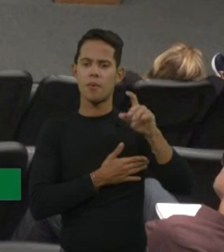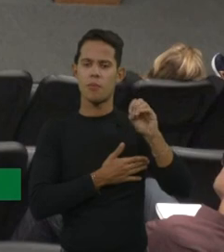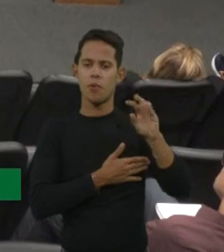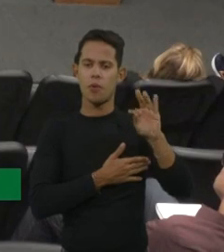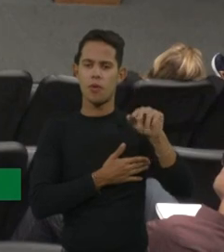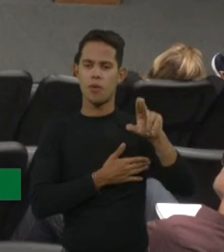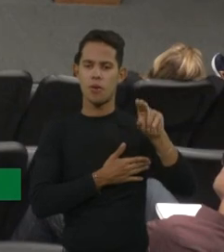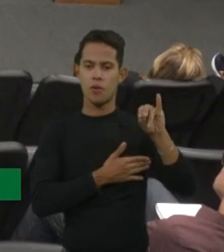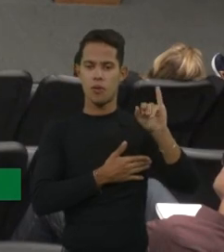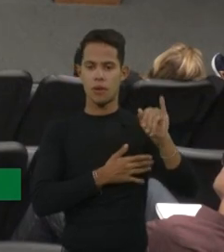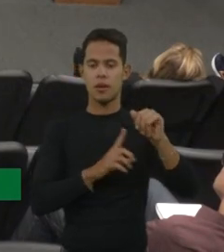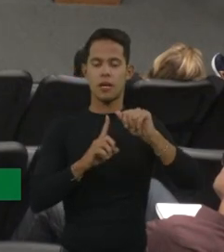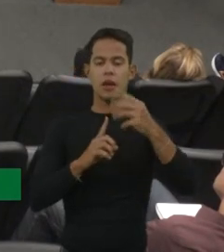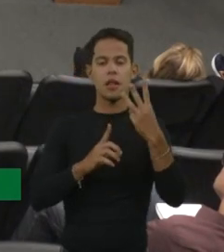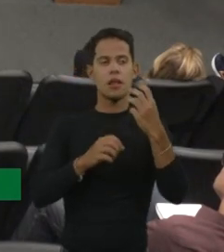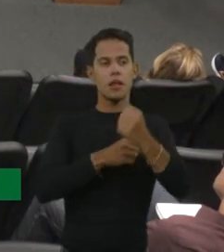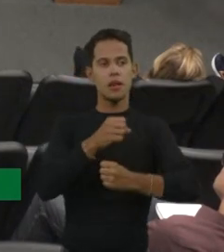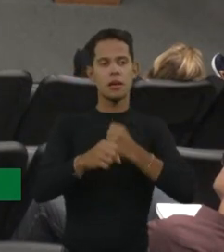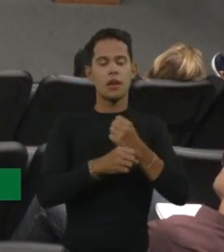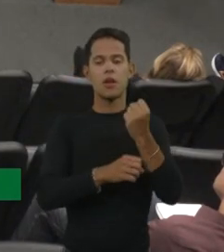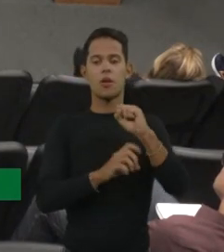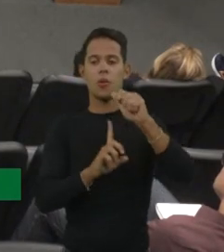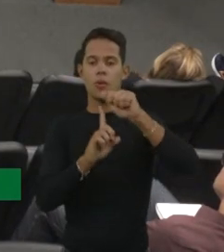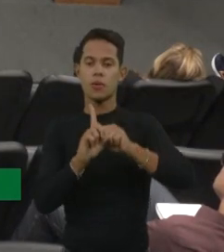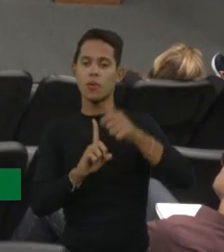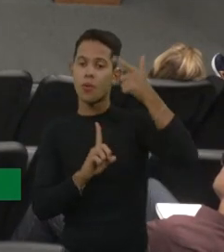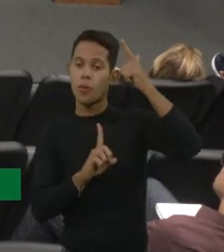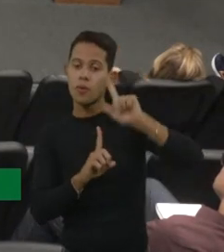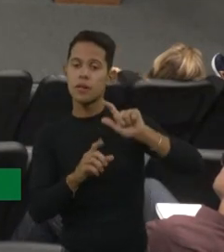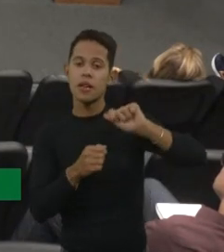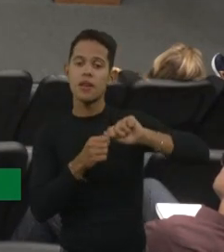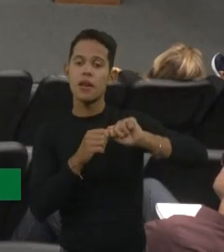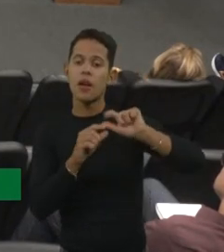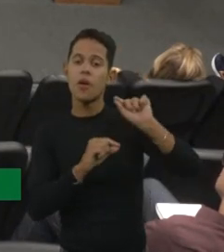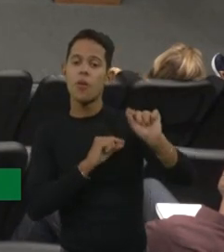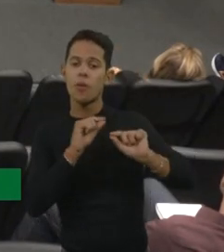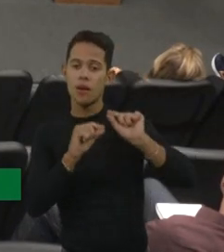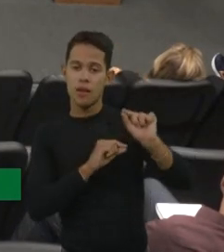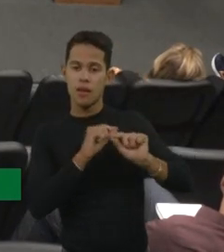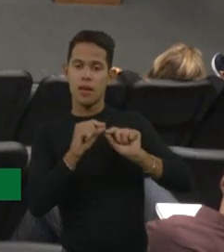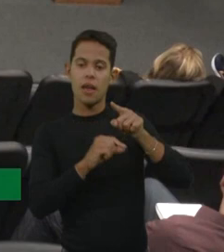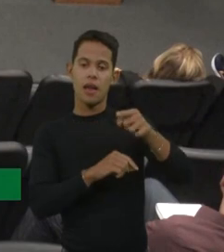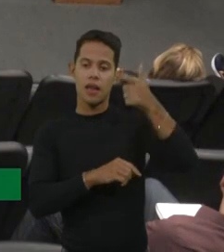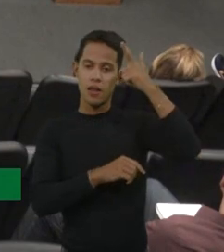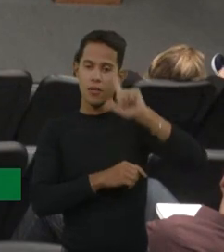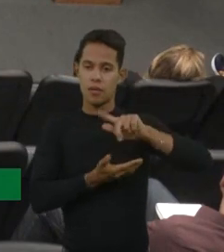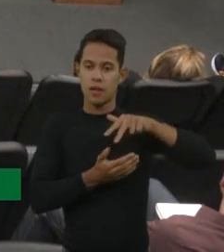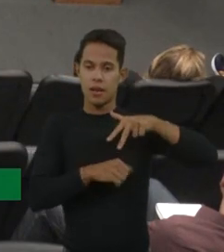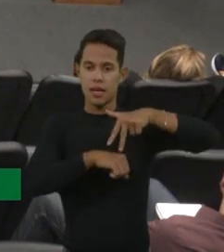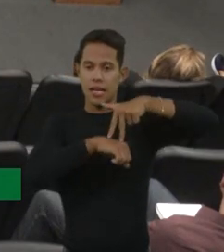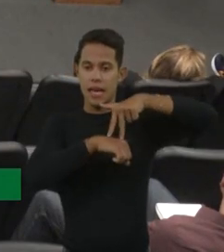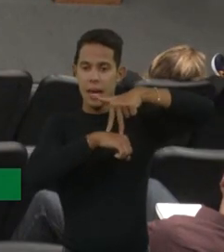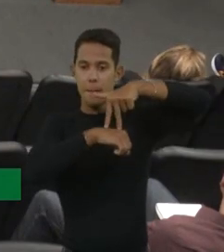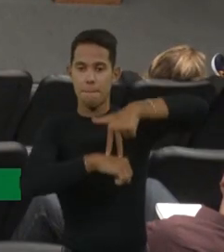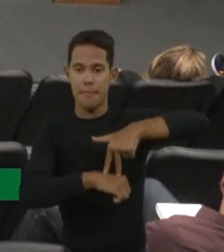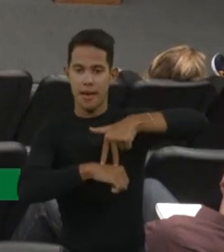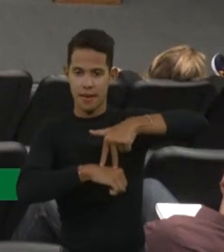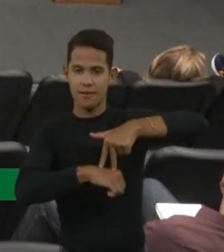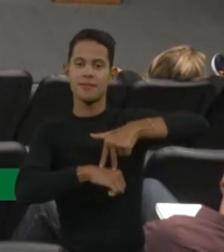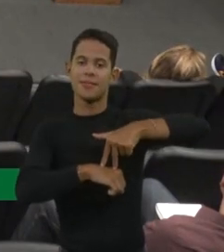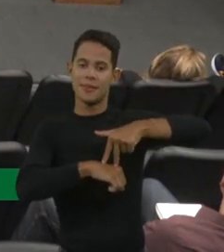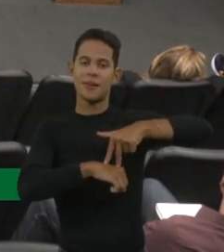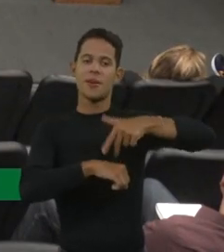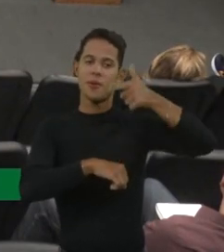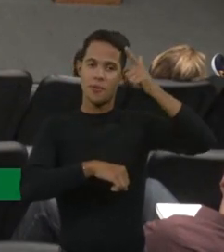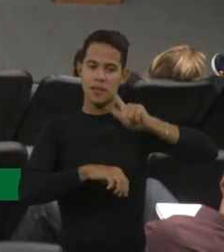anos e oito meses, o que ela consegue fazer, ela é extremamente hipotônica, né, ela consegue ficar em pé com apoio, atualmente ela dá alguns